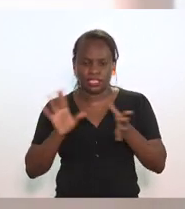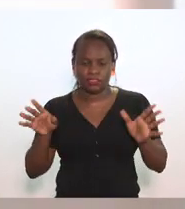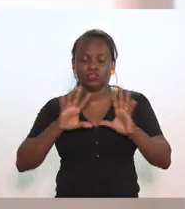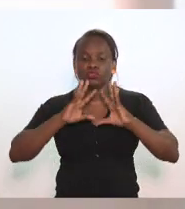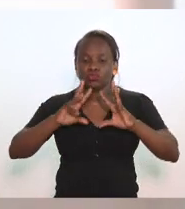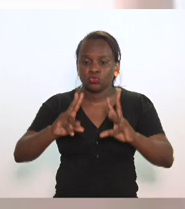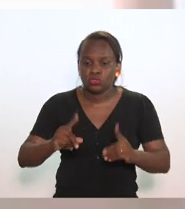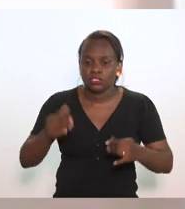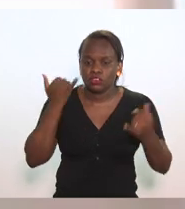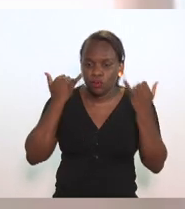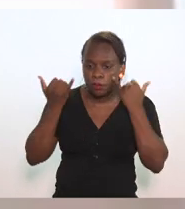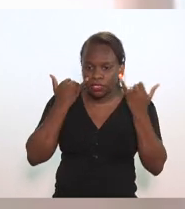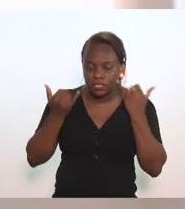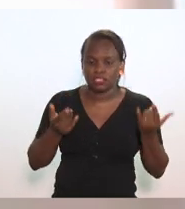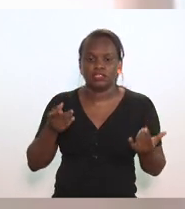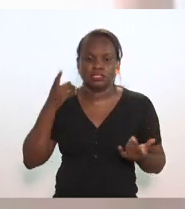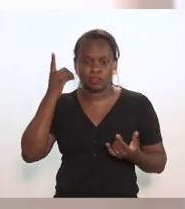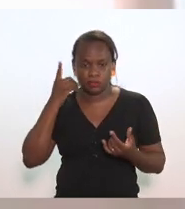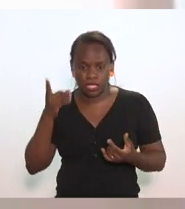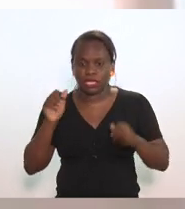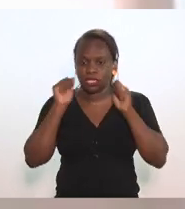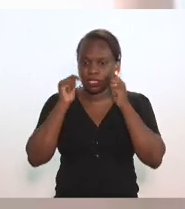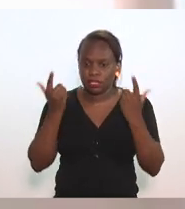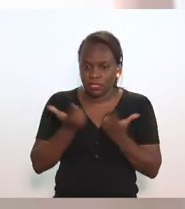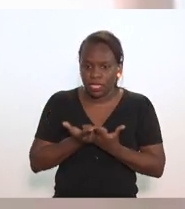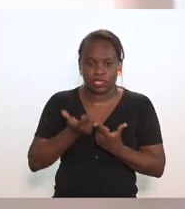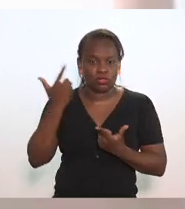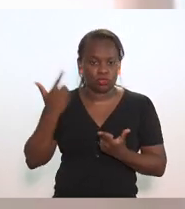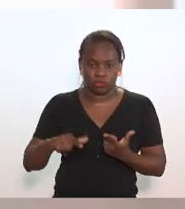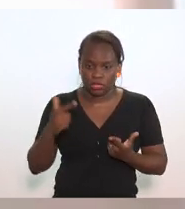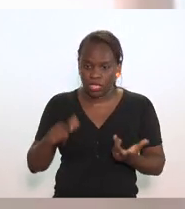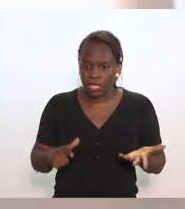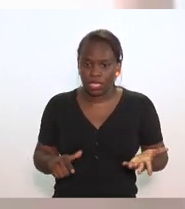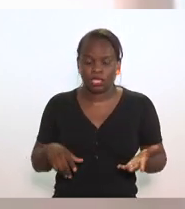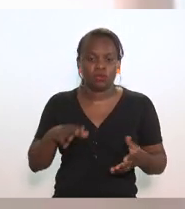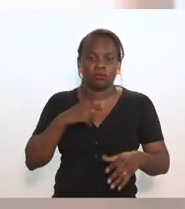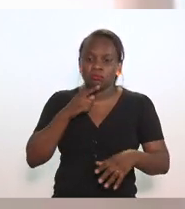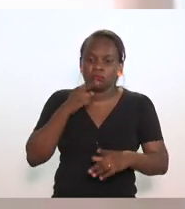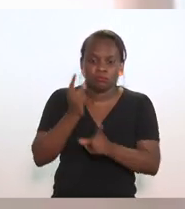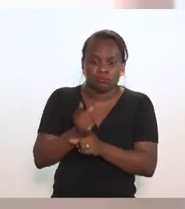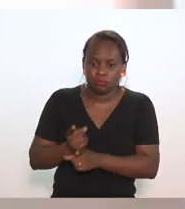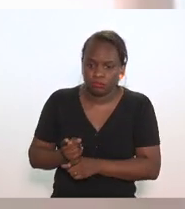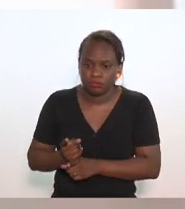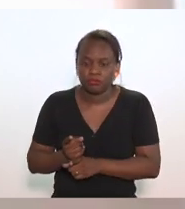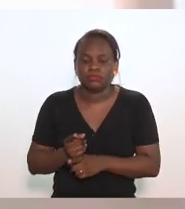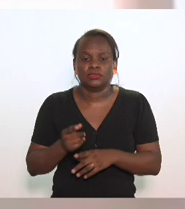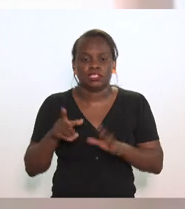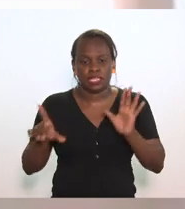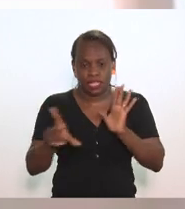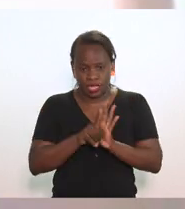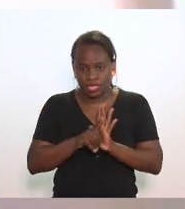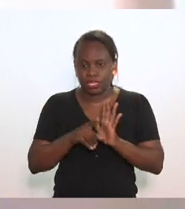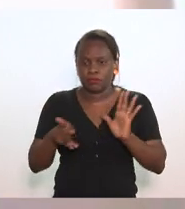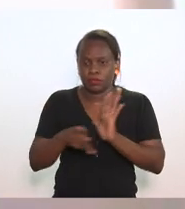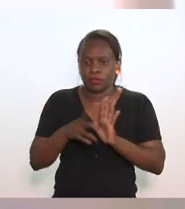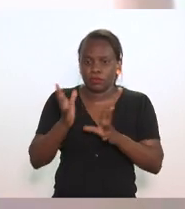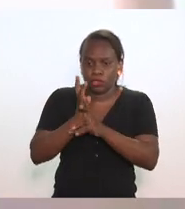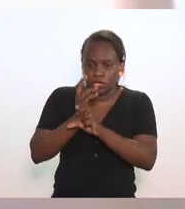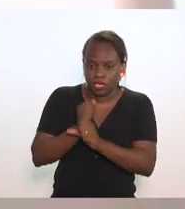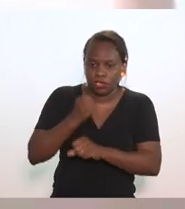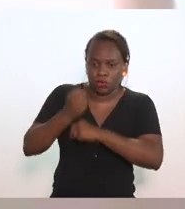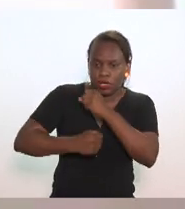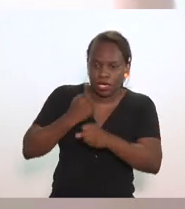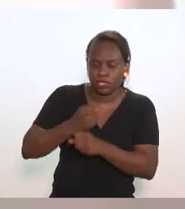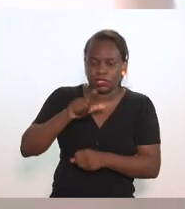informações que o parlamentar da nossa Assembleia Legislativa não forem alcançadas pela Lei Orçamentária Anual